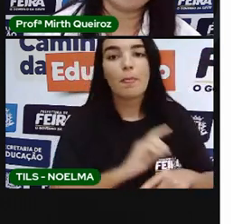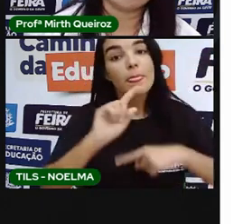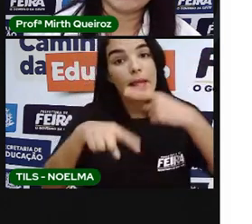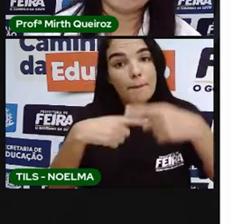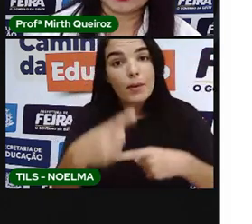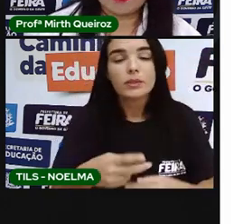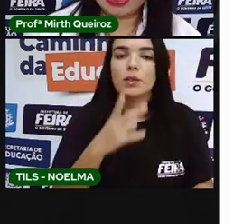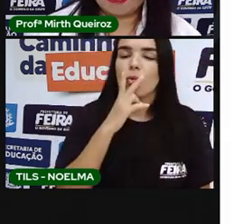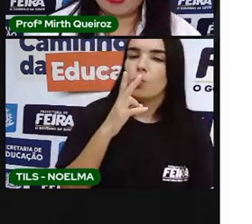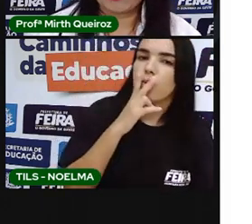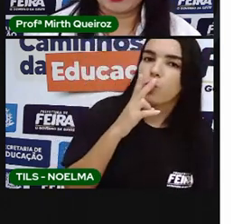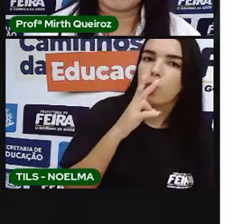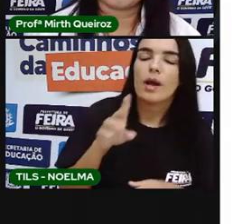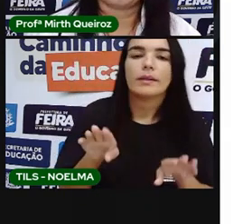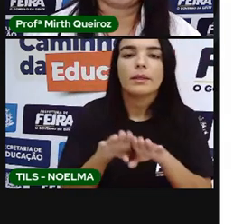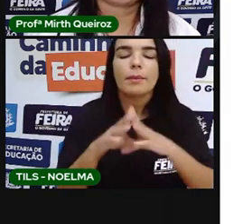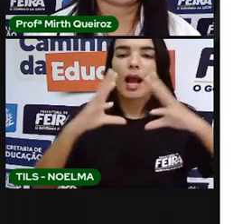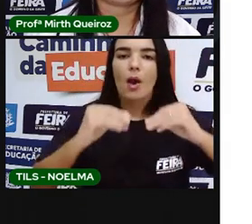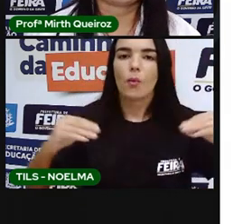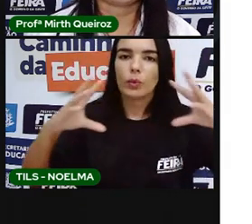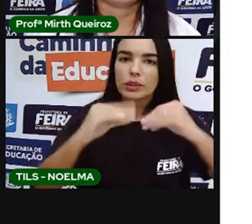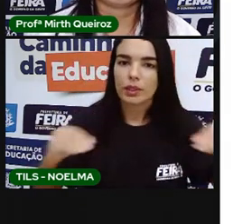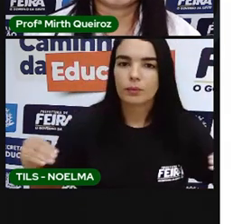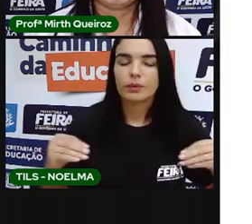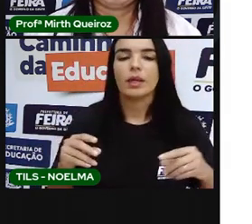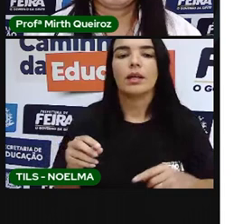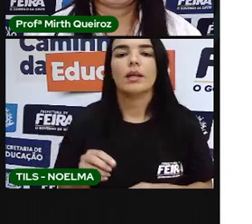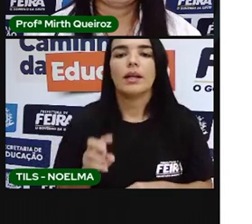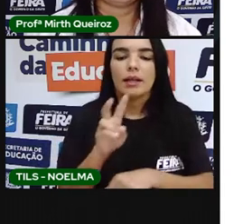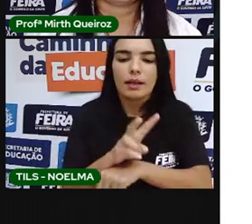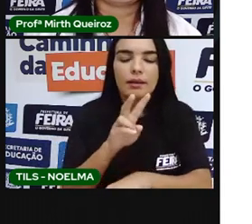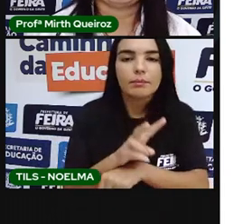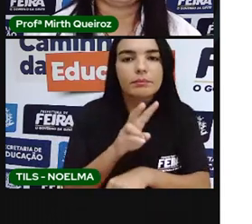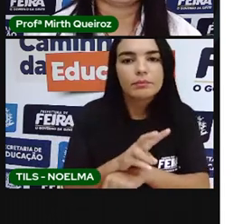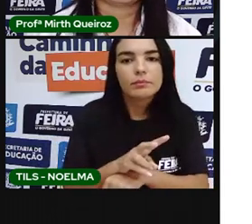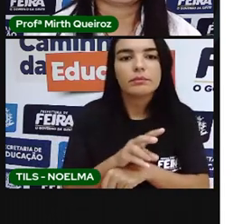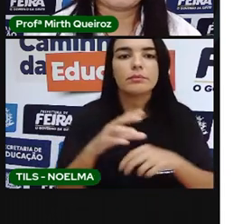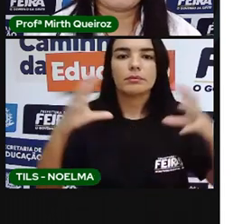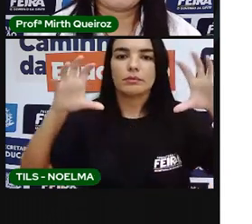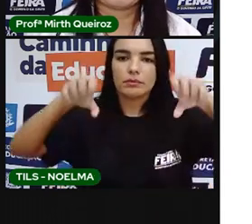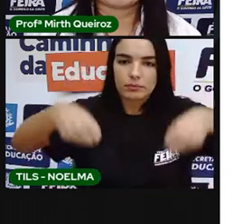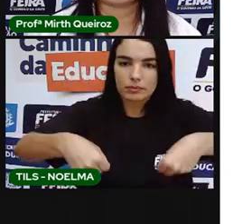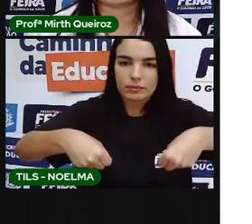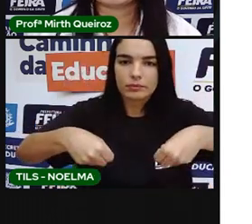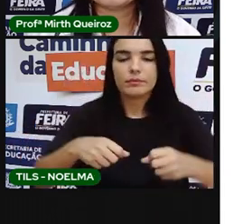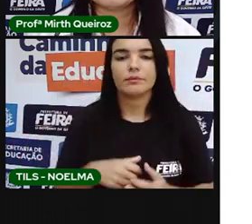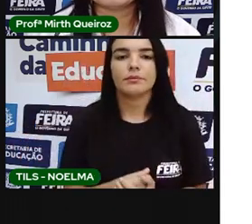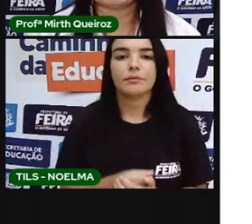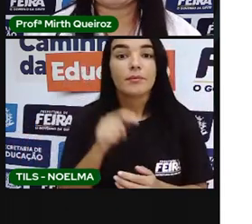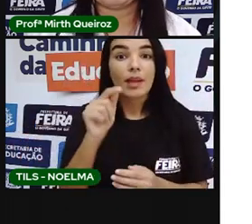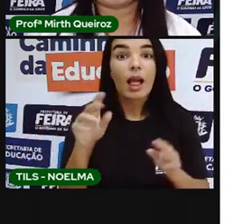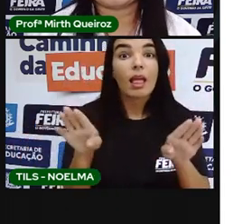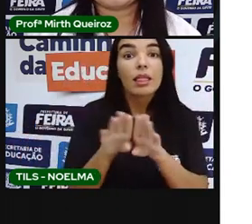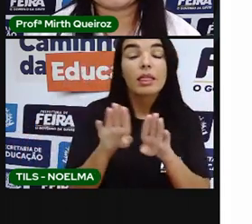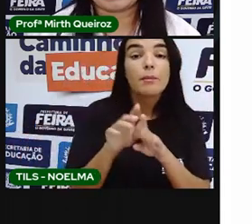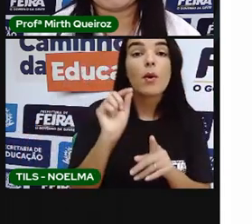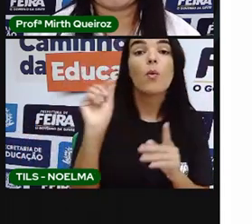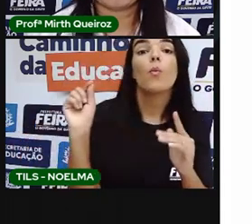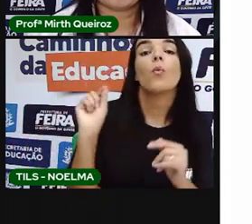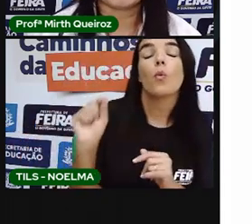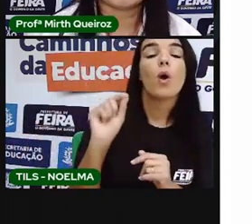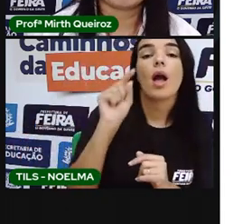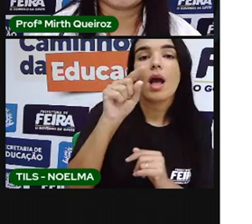seguido do algodão e também da pecuária. E aqui nós temos a Casa Grande e a